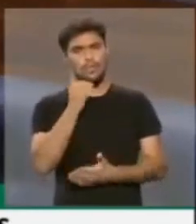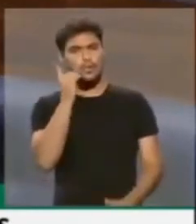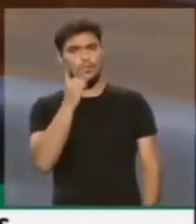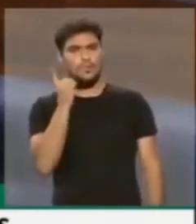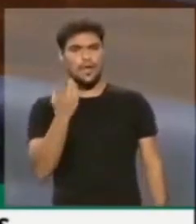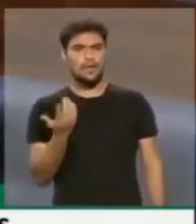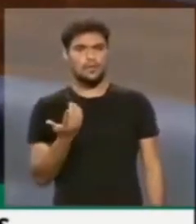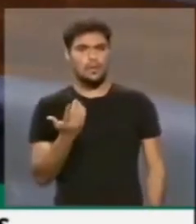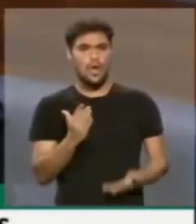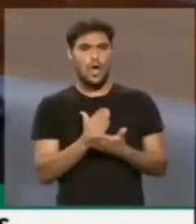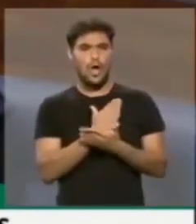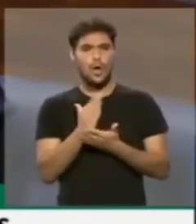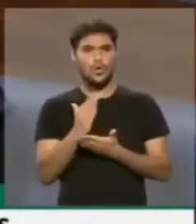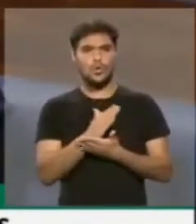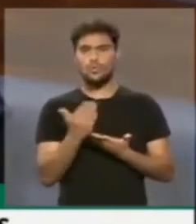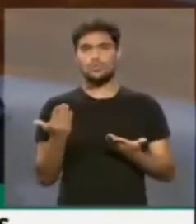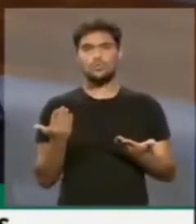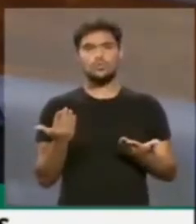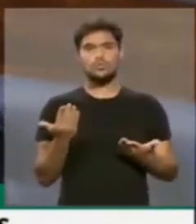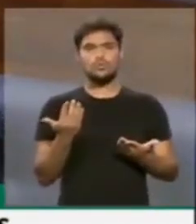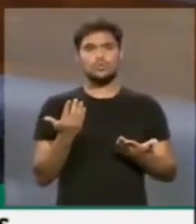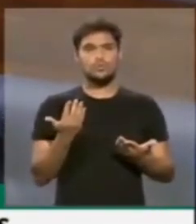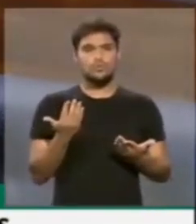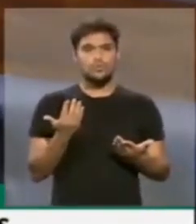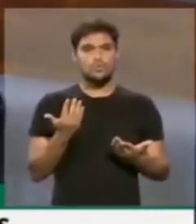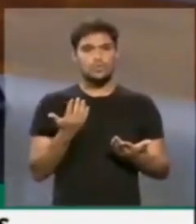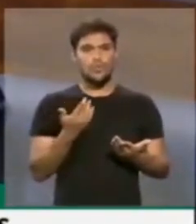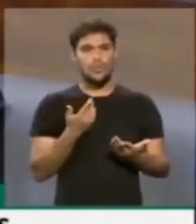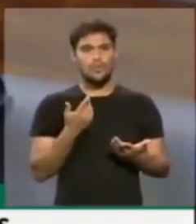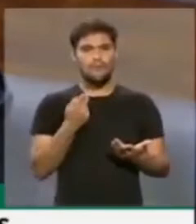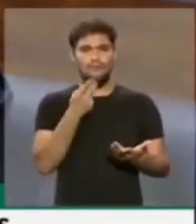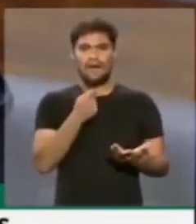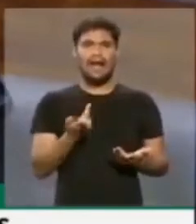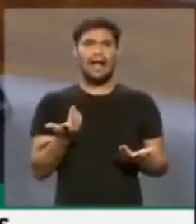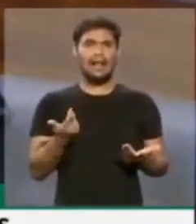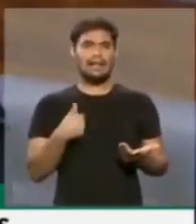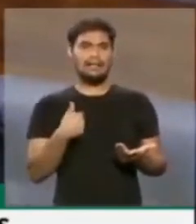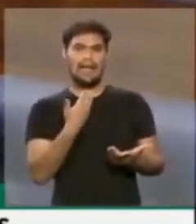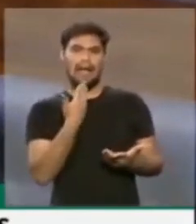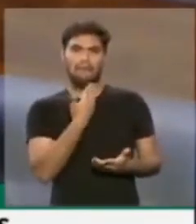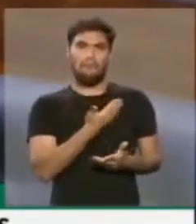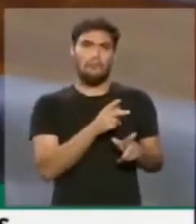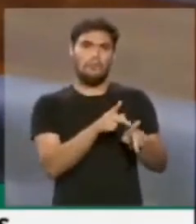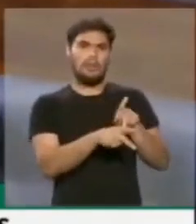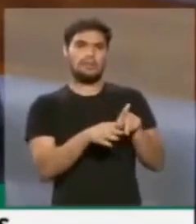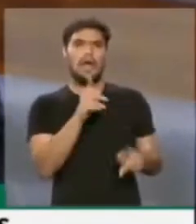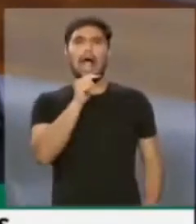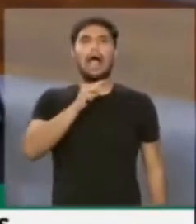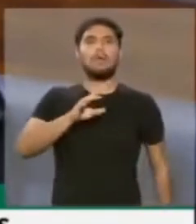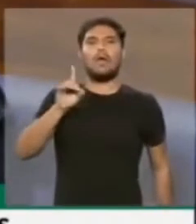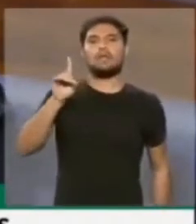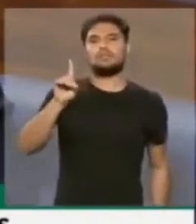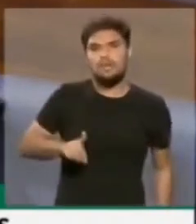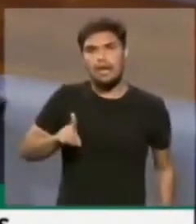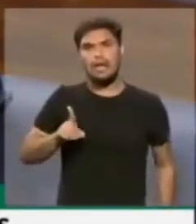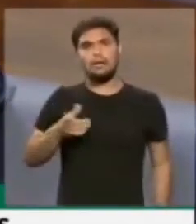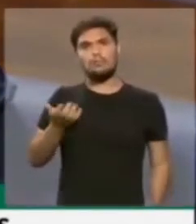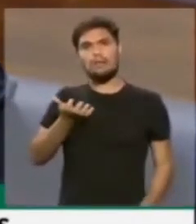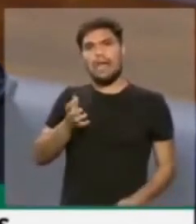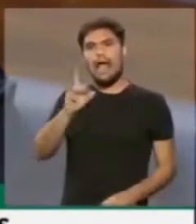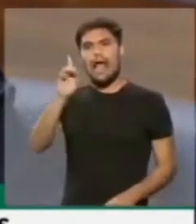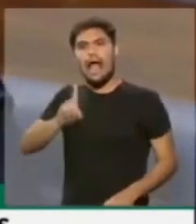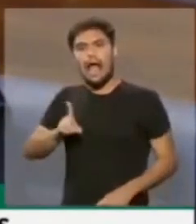deputados, alguns parlamentares com aquele discurso populista dizendo que água é direito, que estão querendo